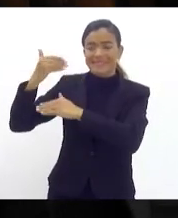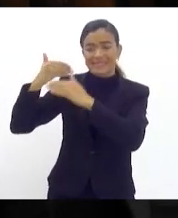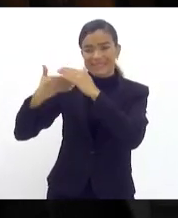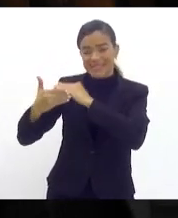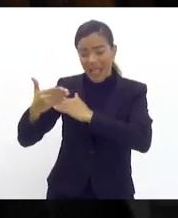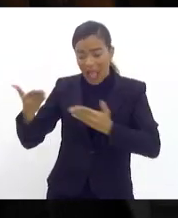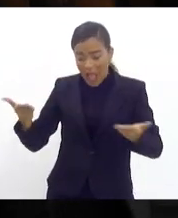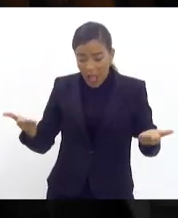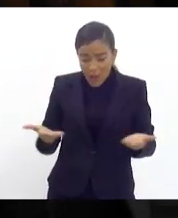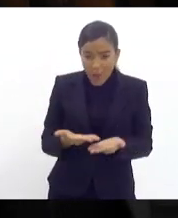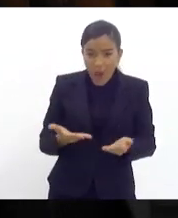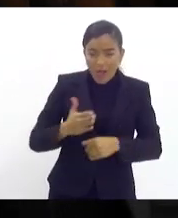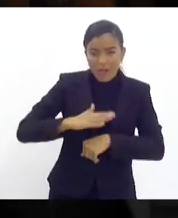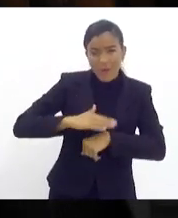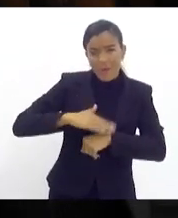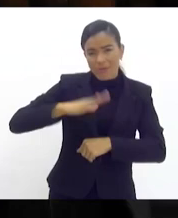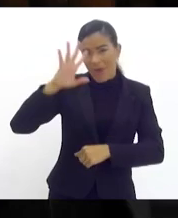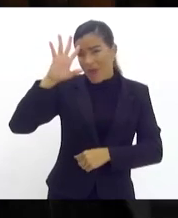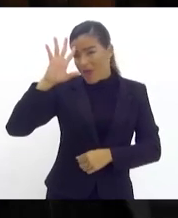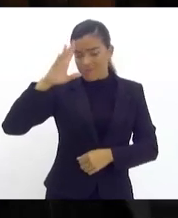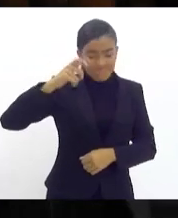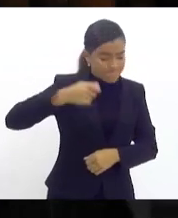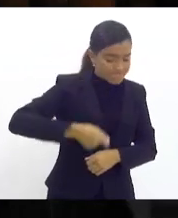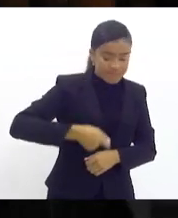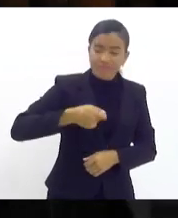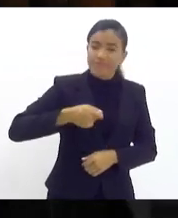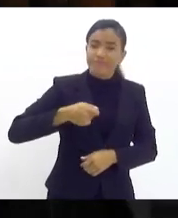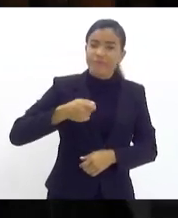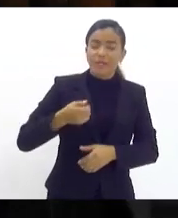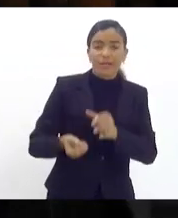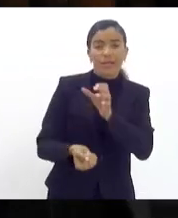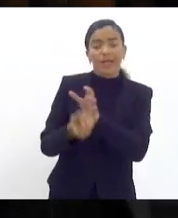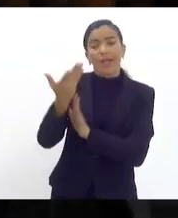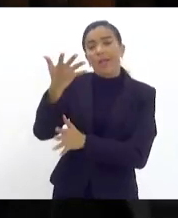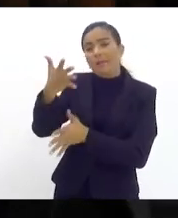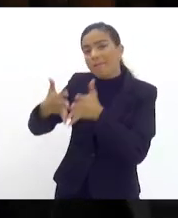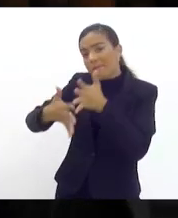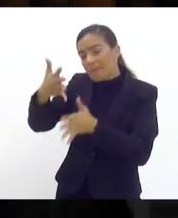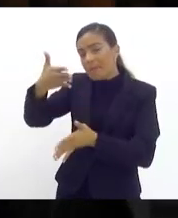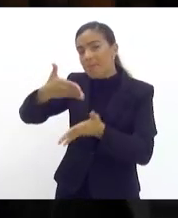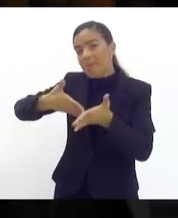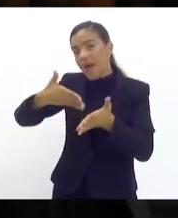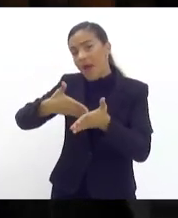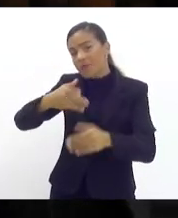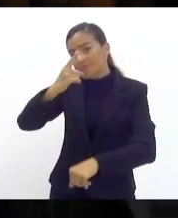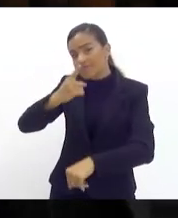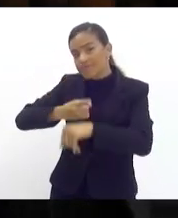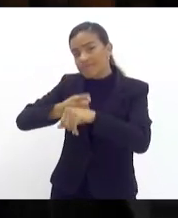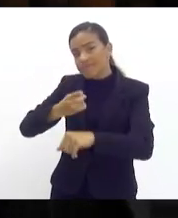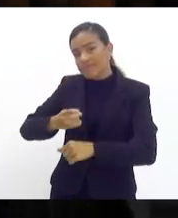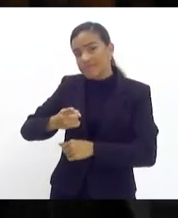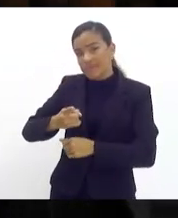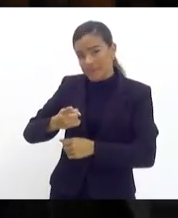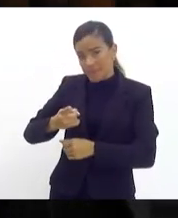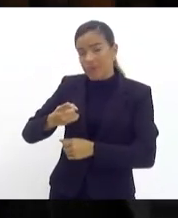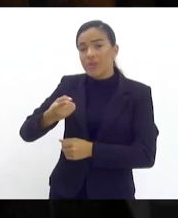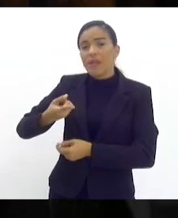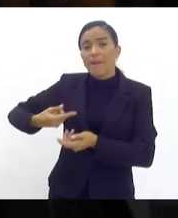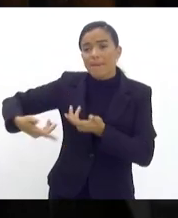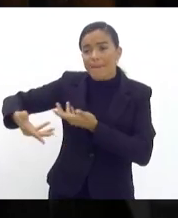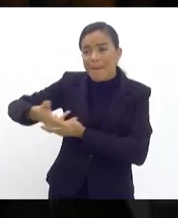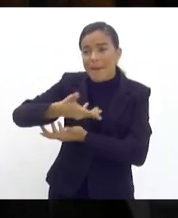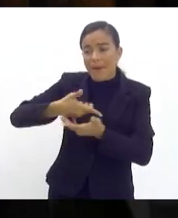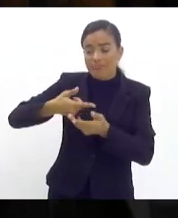decisão dessa natureza que causa impactos imediatos nas finanças de um município